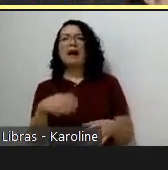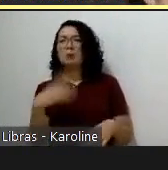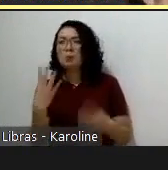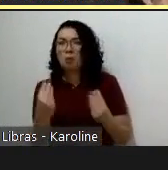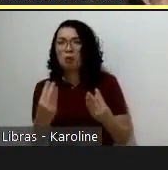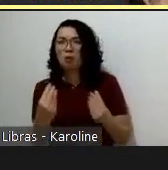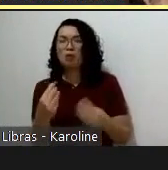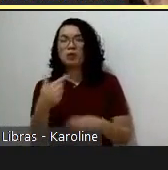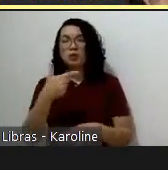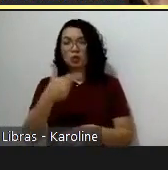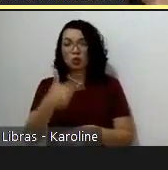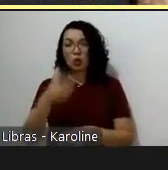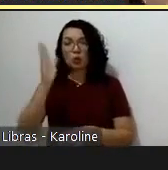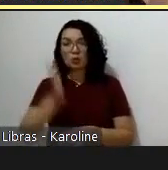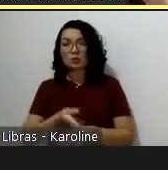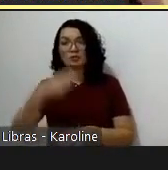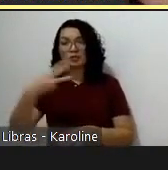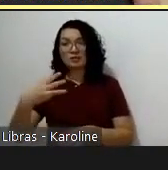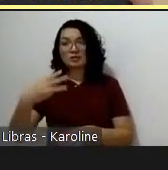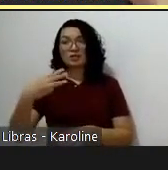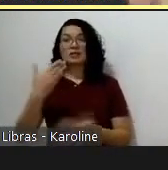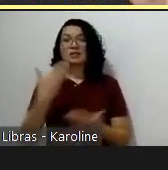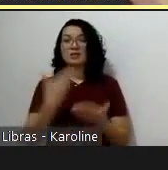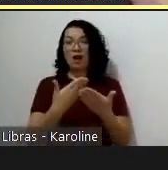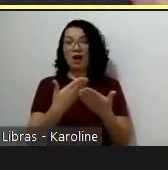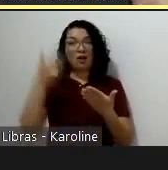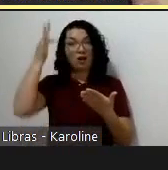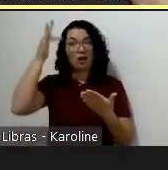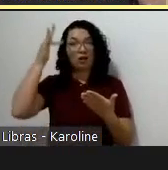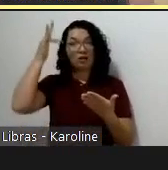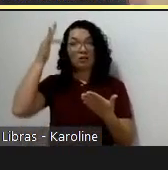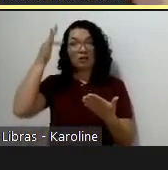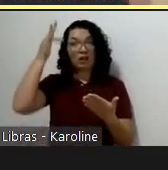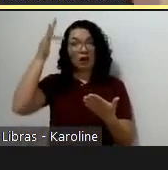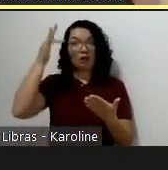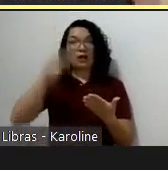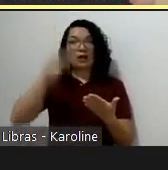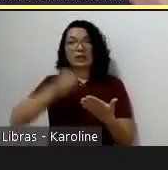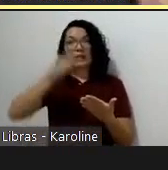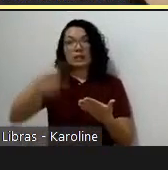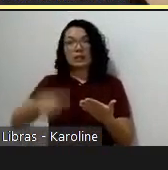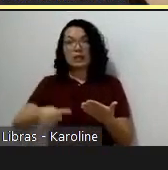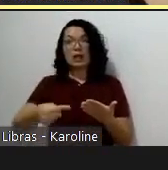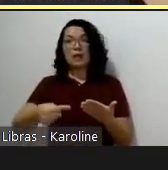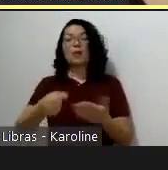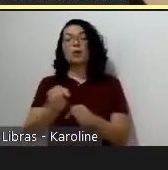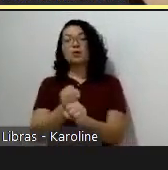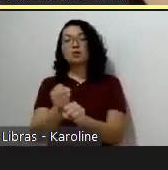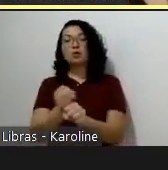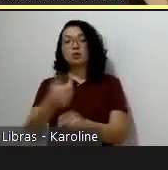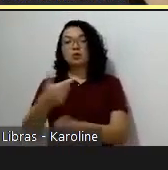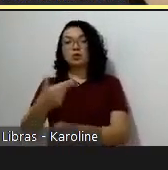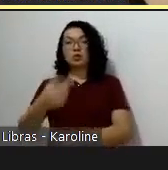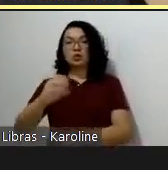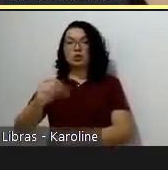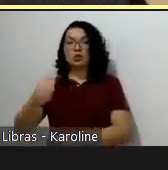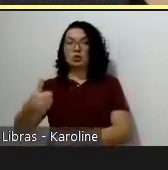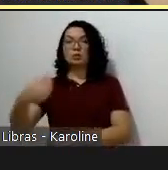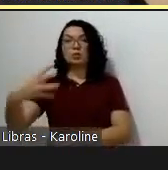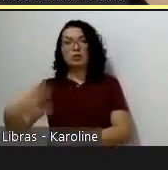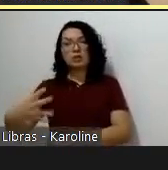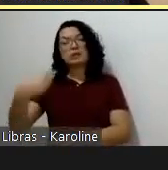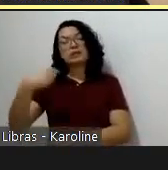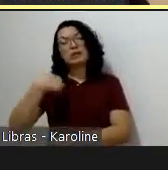estudantes. A partir de 2010, quando eu tive uma oxigenada fazendo um pós-doutorado, eu consegui introduzir